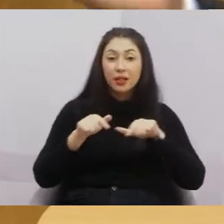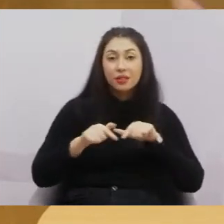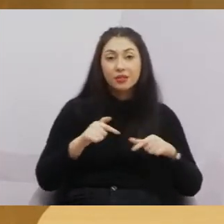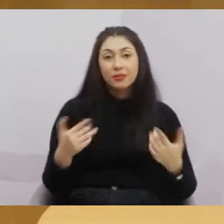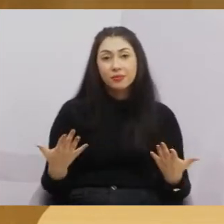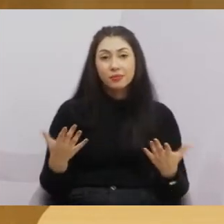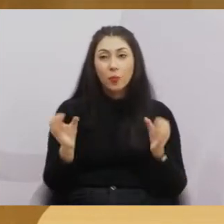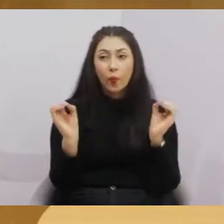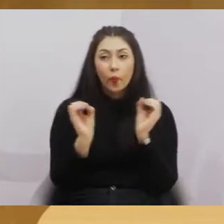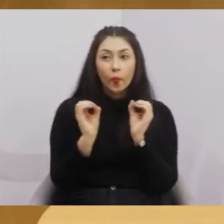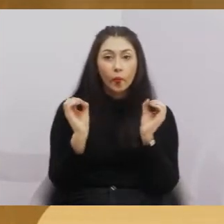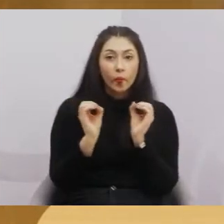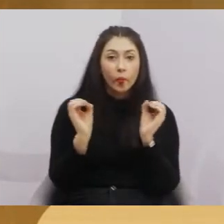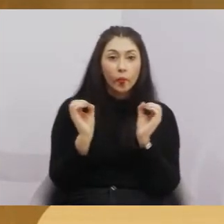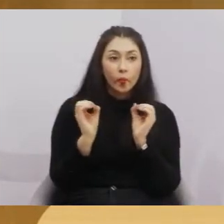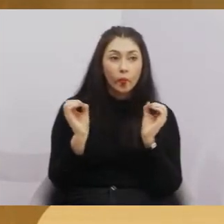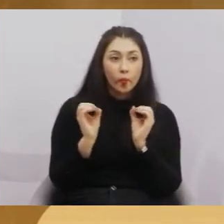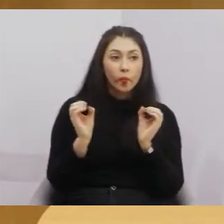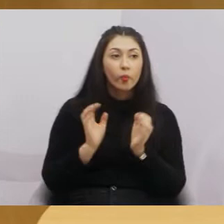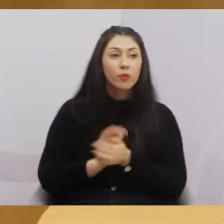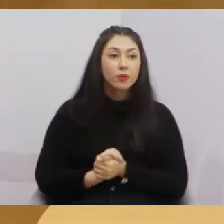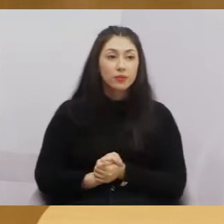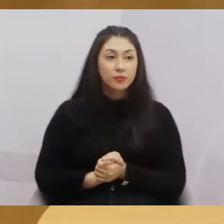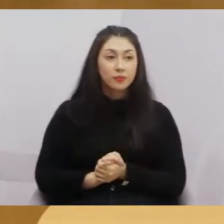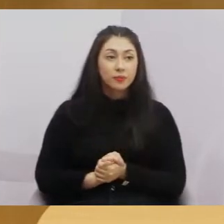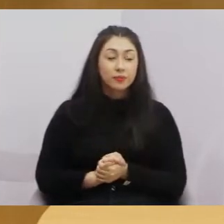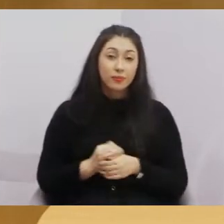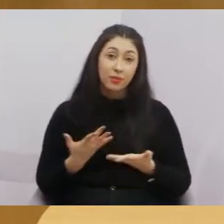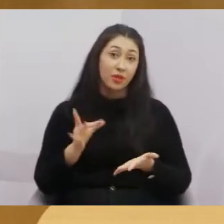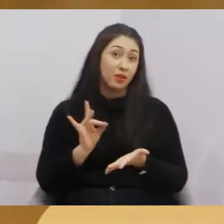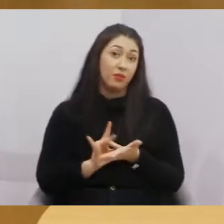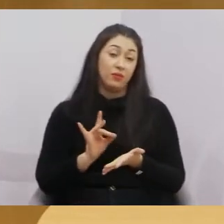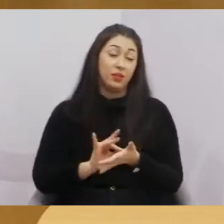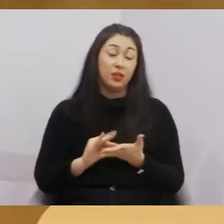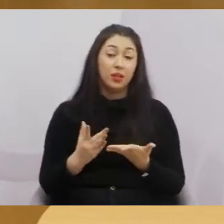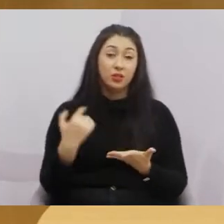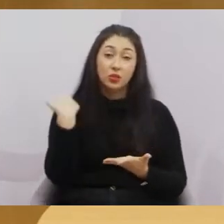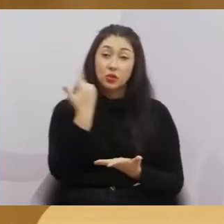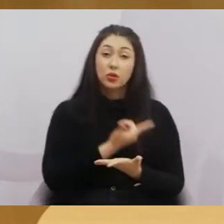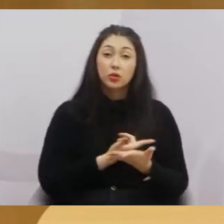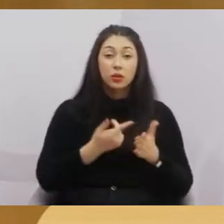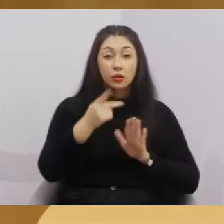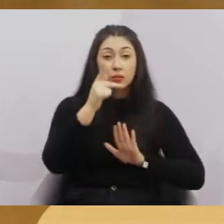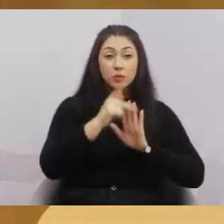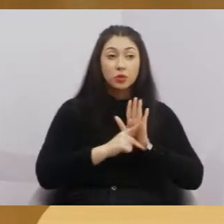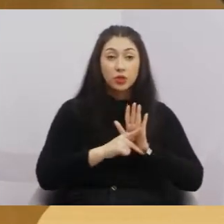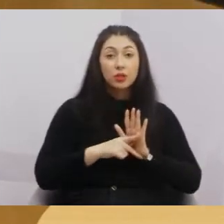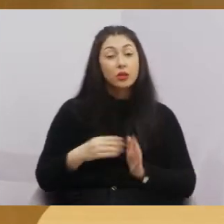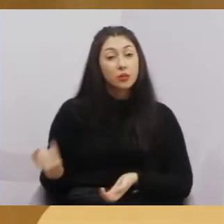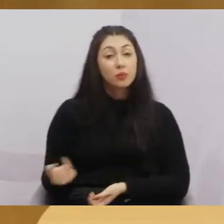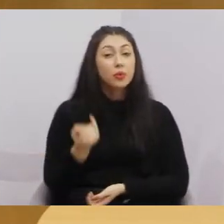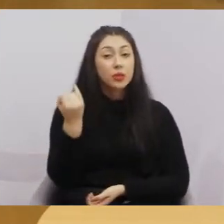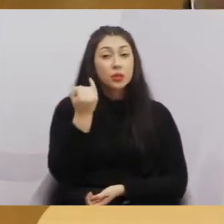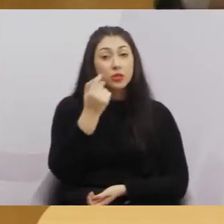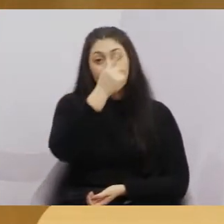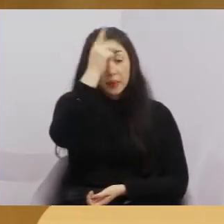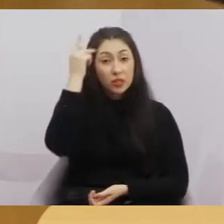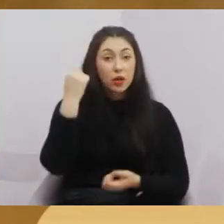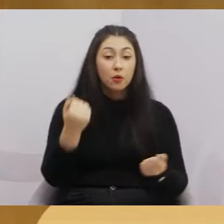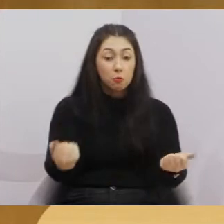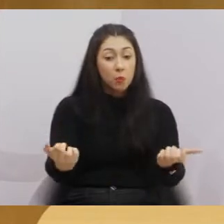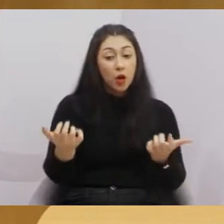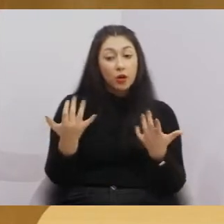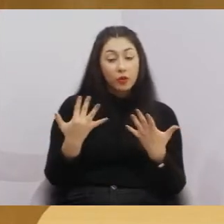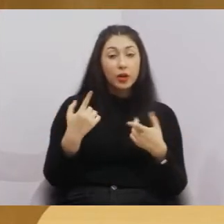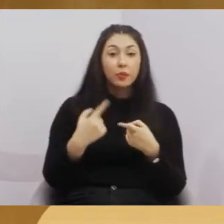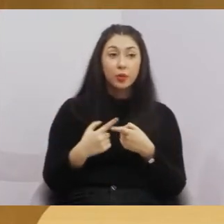não teria condições de vir aqui para prestigiar. Essa é a realidade. Nós passamos para os projetos aqui importantíssimos, aonde as pessoas veem, porque